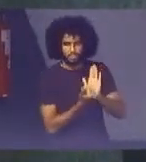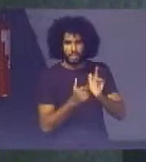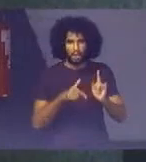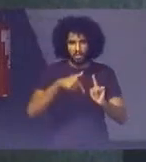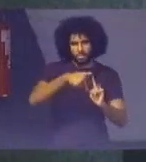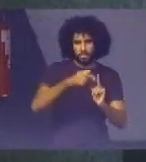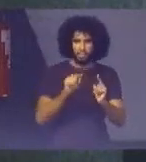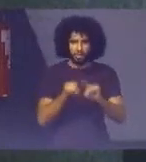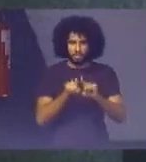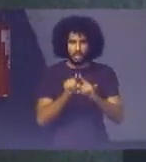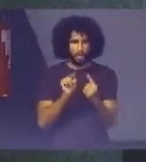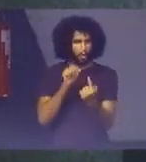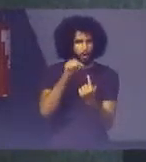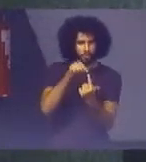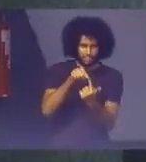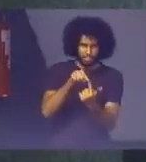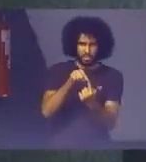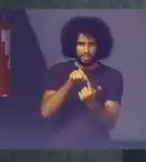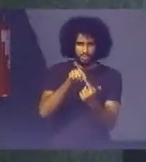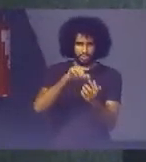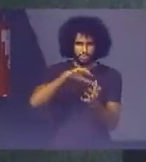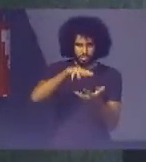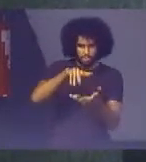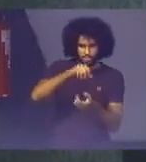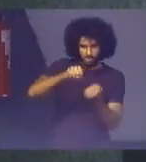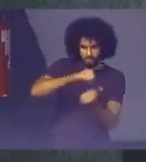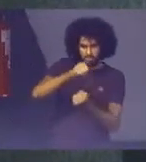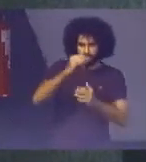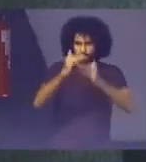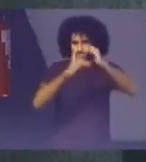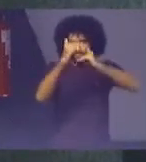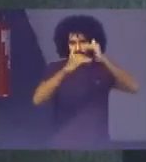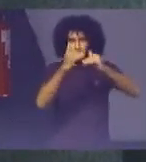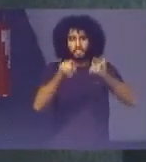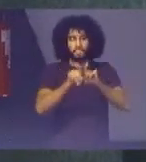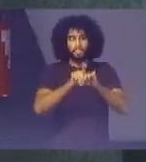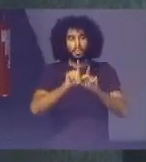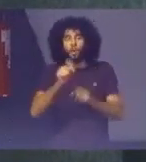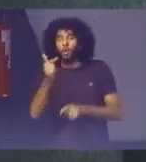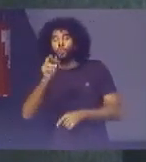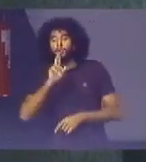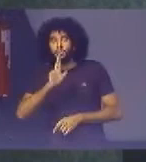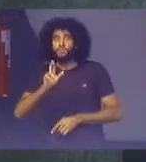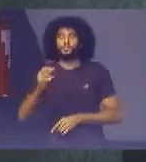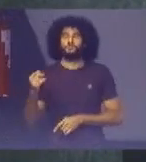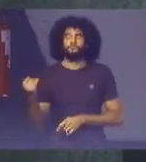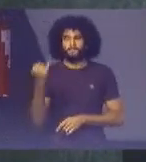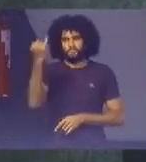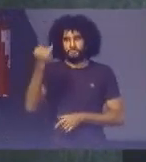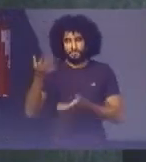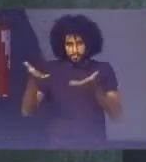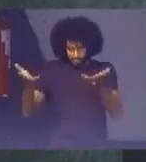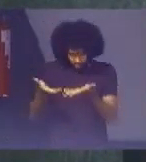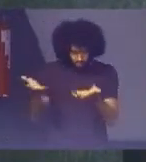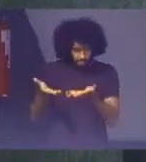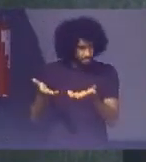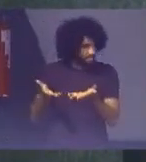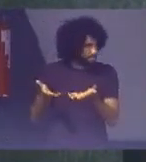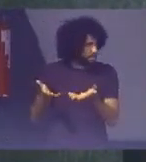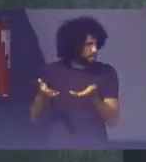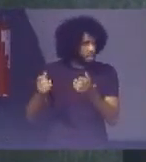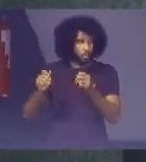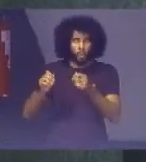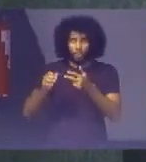objetivos De desenvolvimento sustentável E também Um outro resultado Da maior importância É que nesse momento O poder